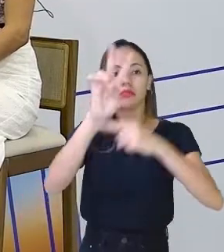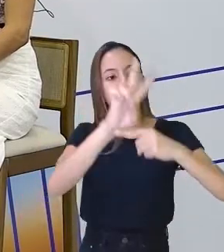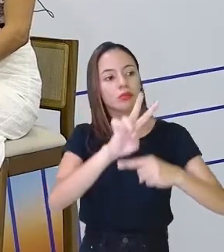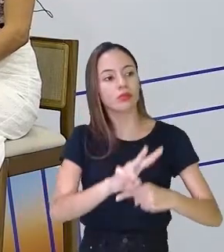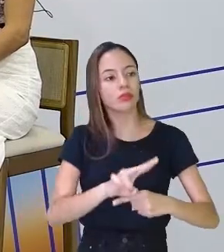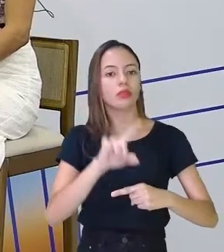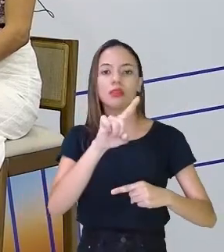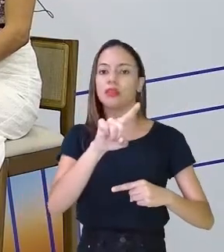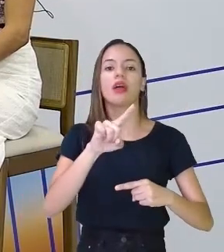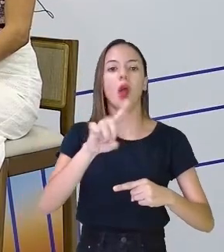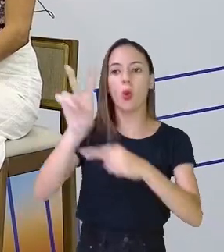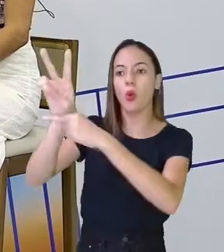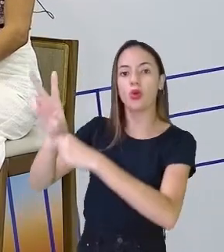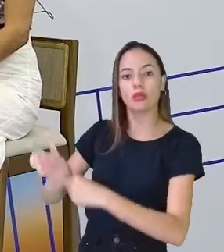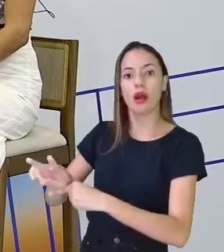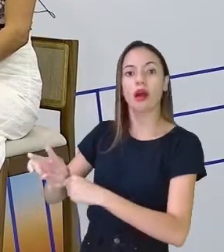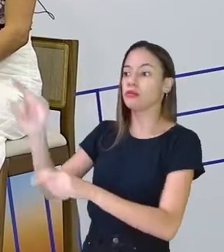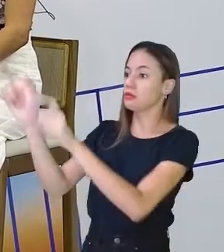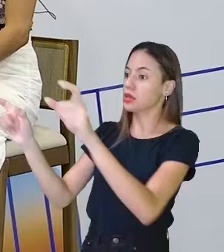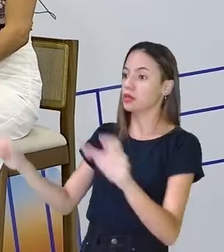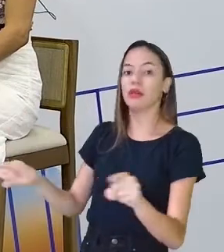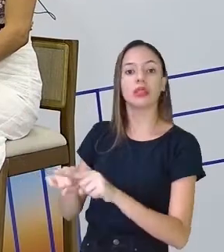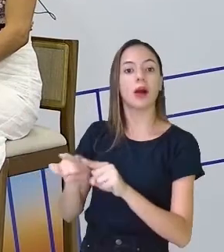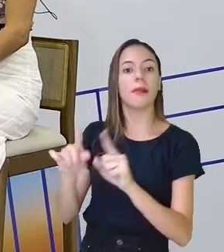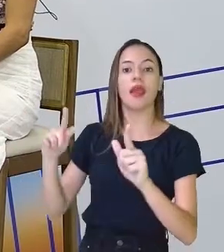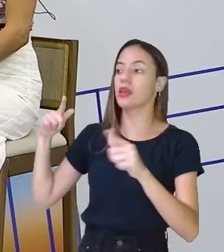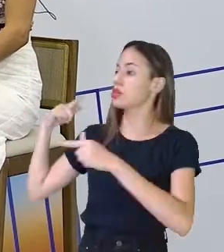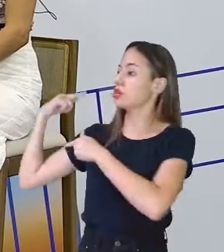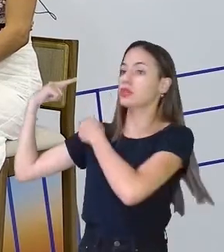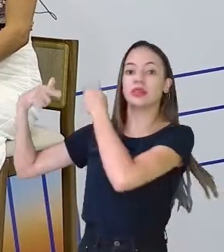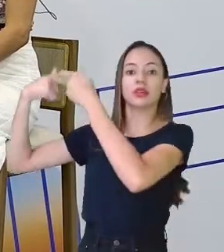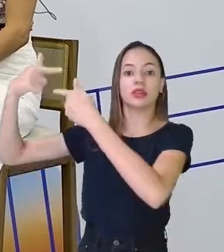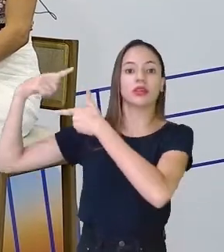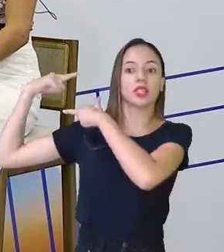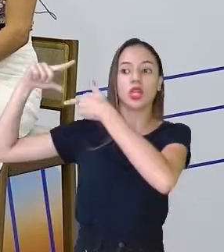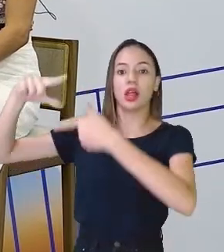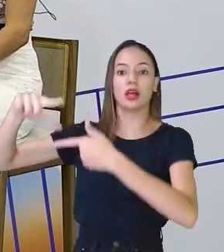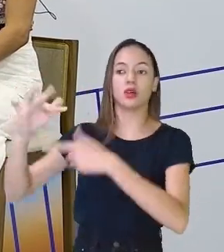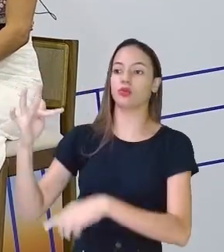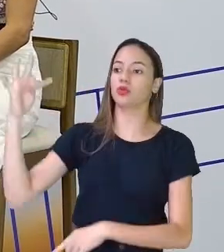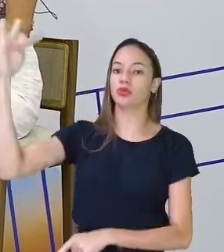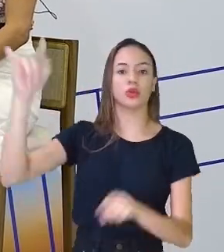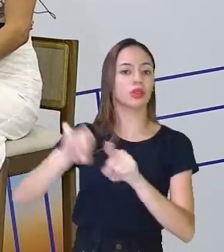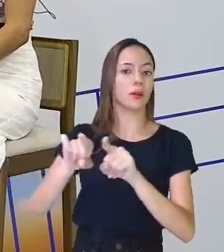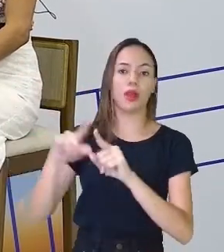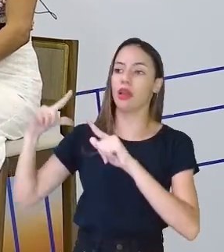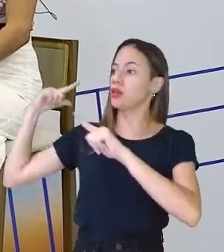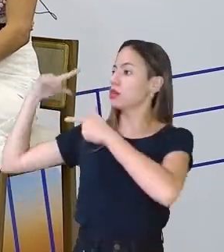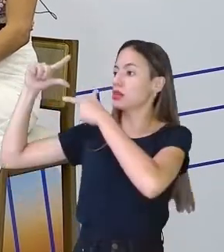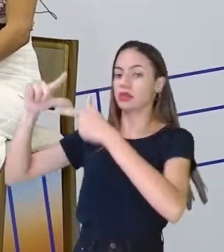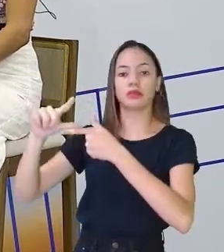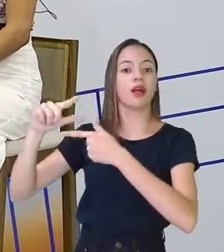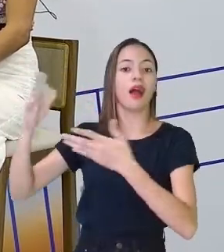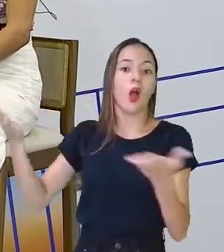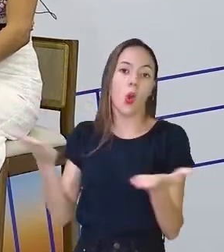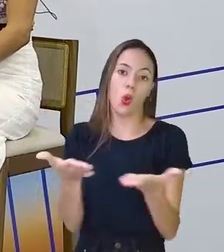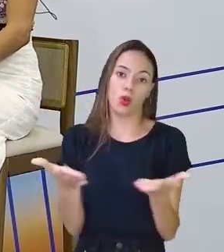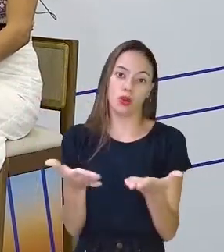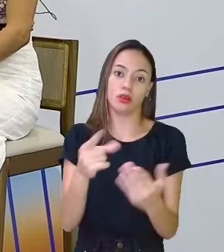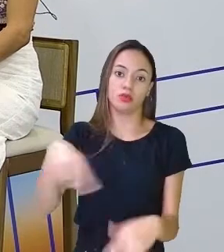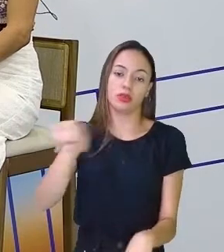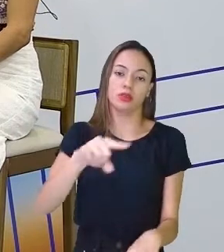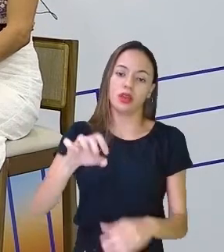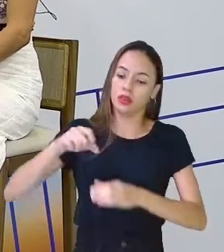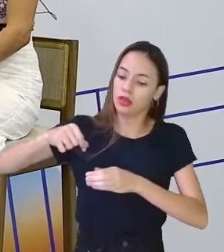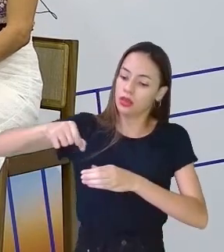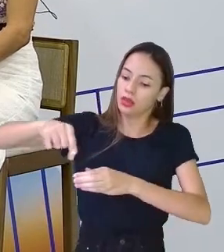cuidar das pessoas. É cuidar das gerações futuras e da nossa própria geração. Então, plantem